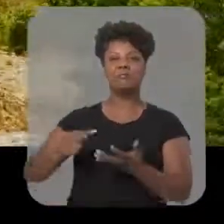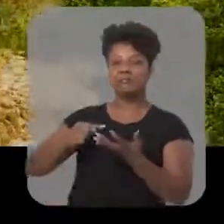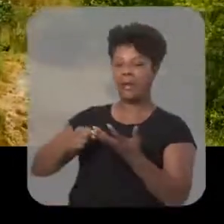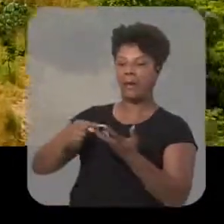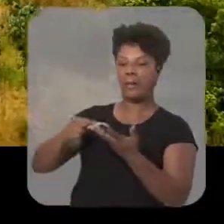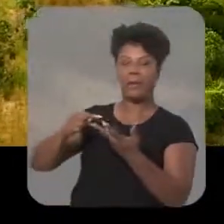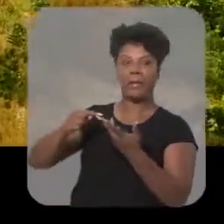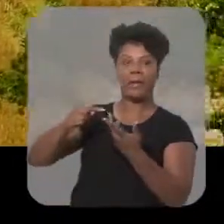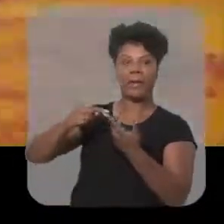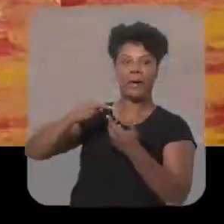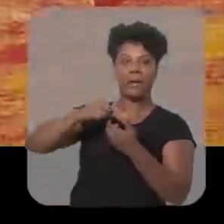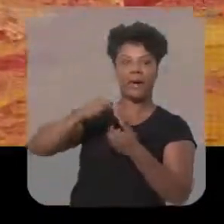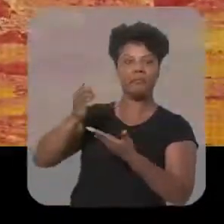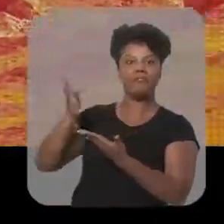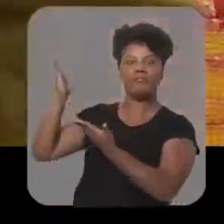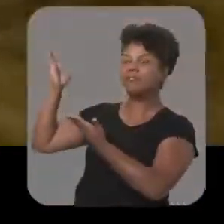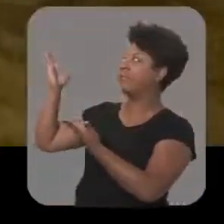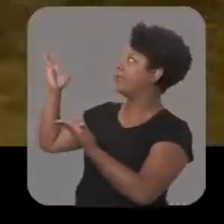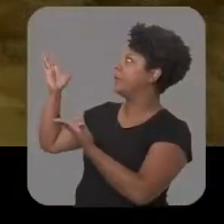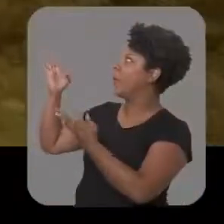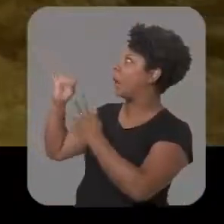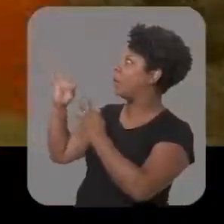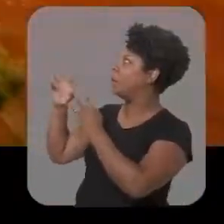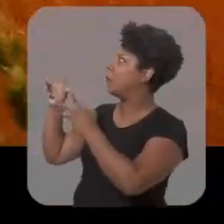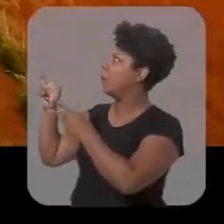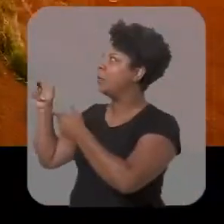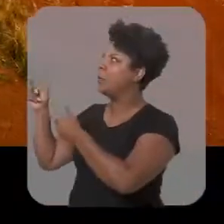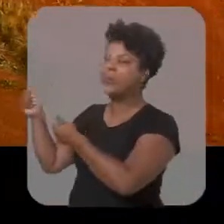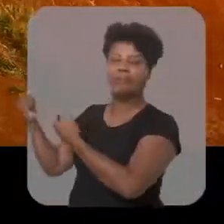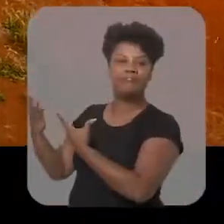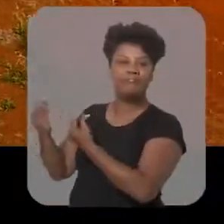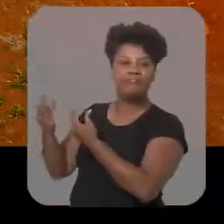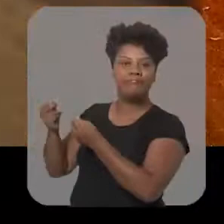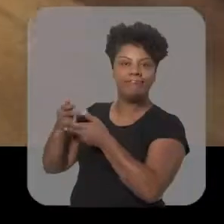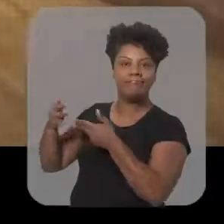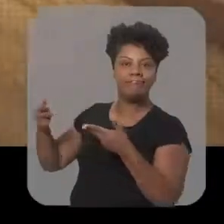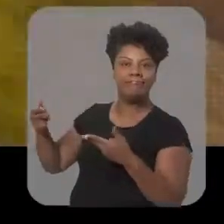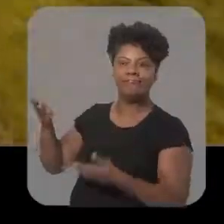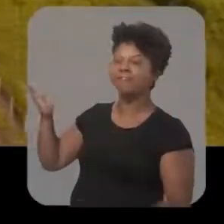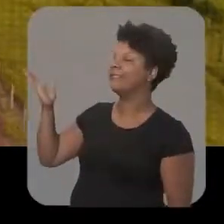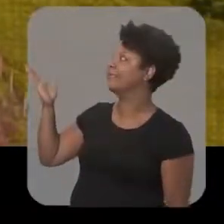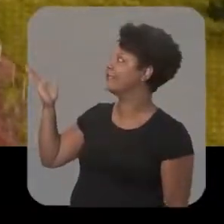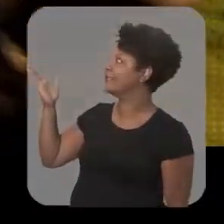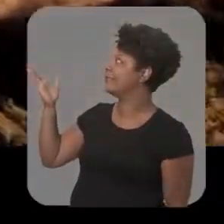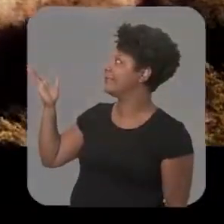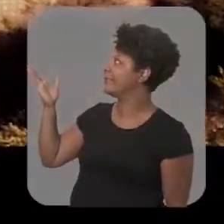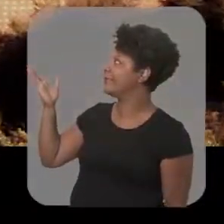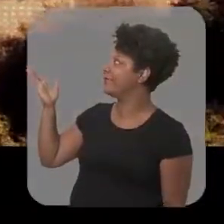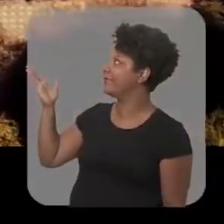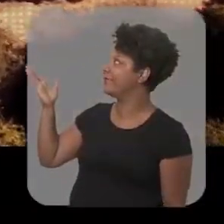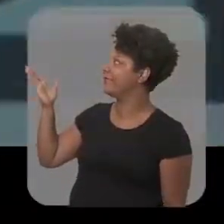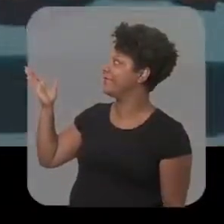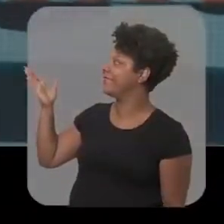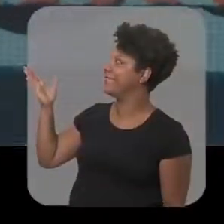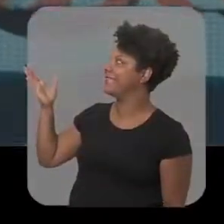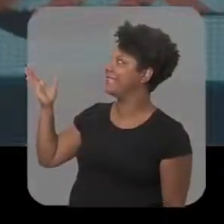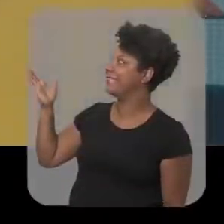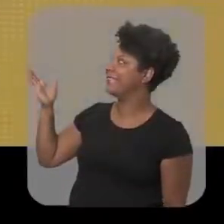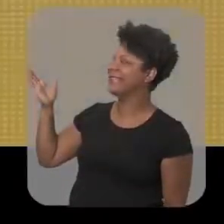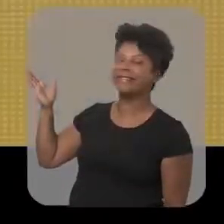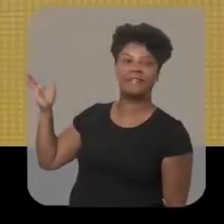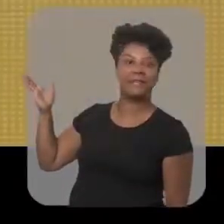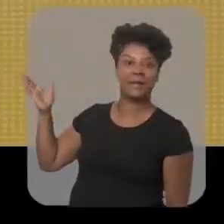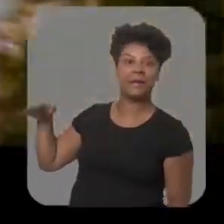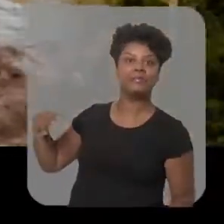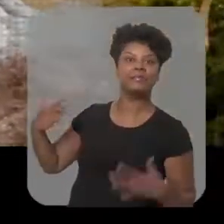Duplicação da Geos, 070 e 330. Ponte sobre o Rio Mangabeiras. Movimentação da Geos, 184, 230 e 439. Ponte sobre o Rio Santa Maria. Sinalização em 6